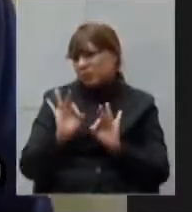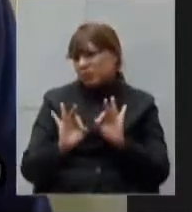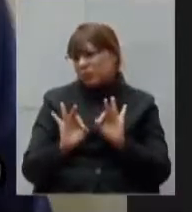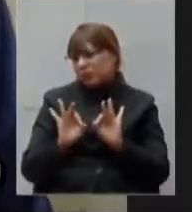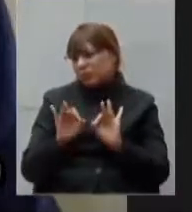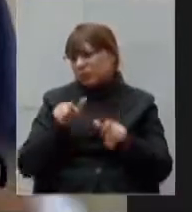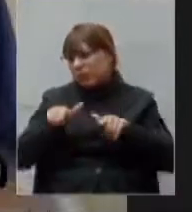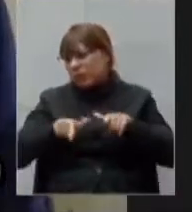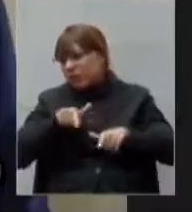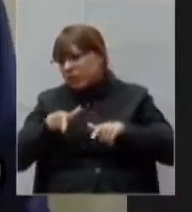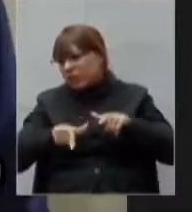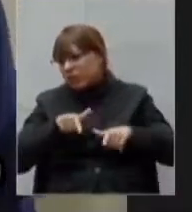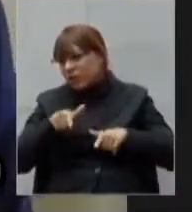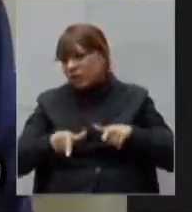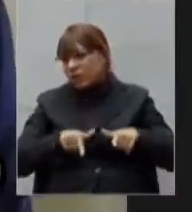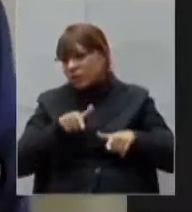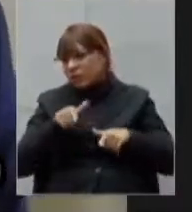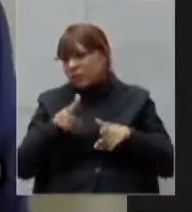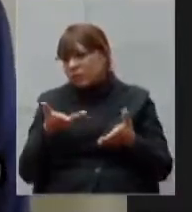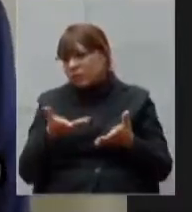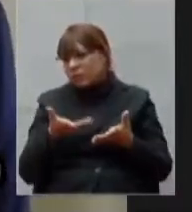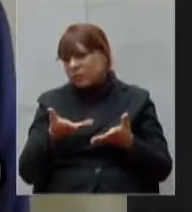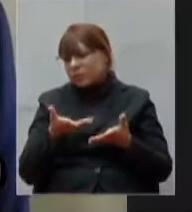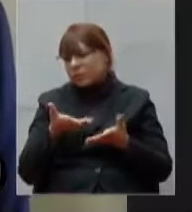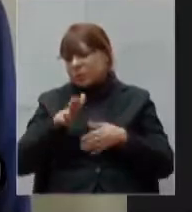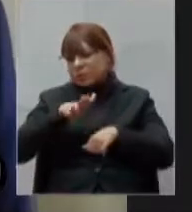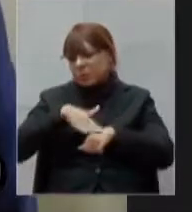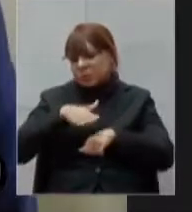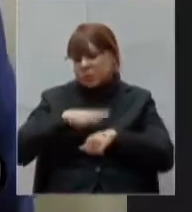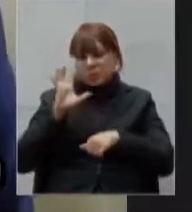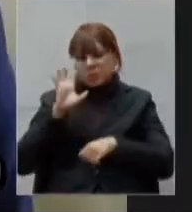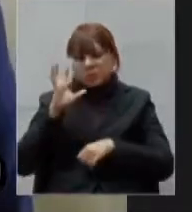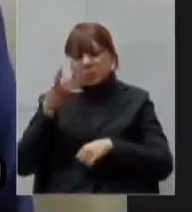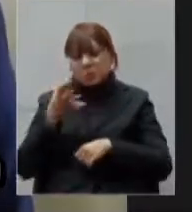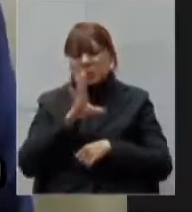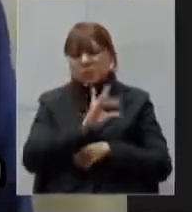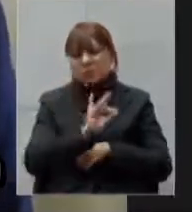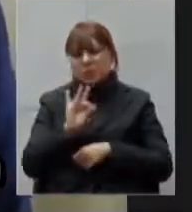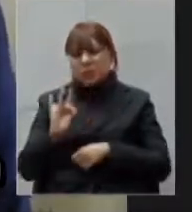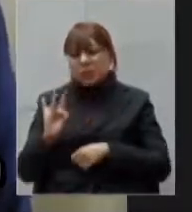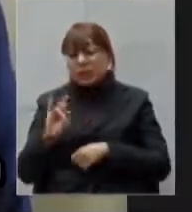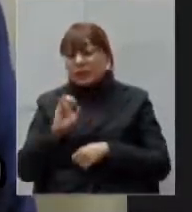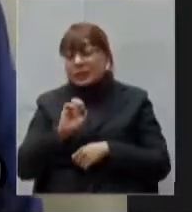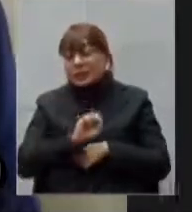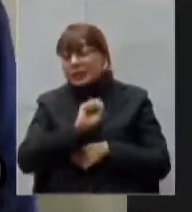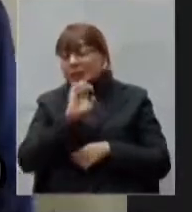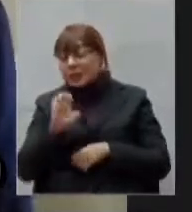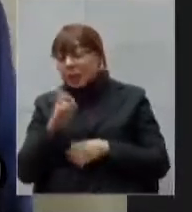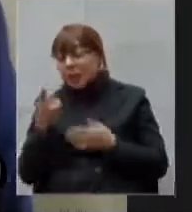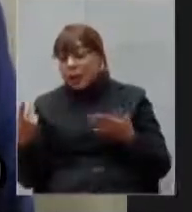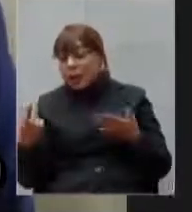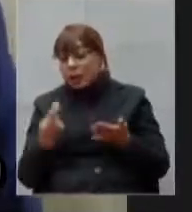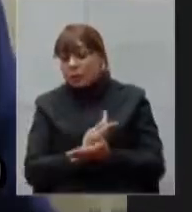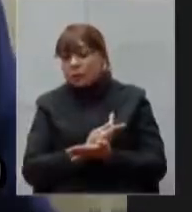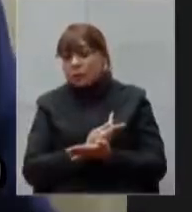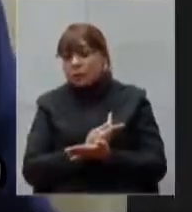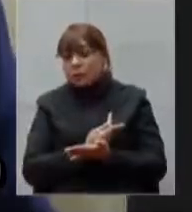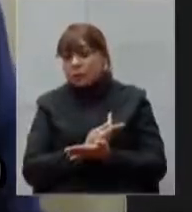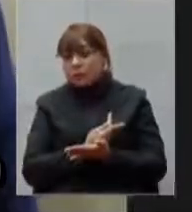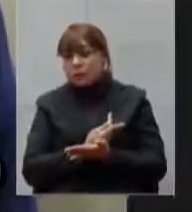trabalho para as tomadas de decisão quando ocorrer um fato de